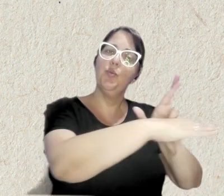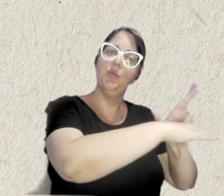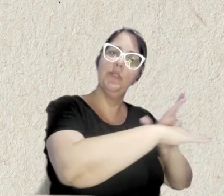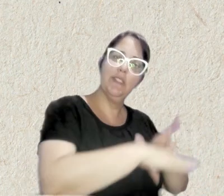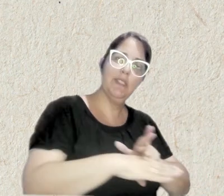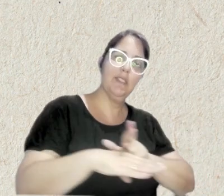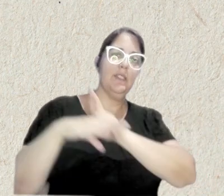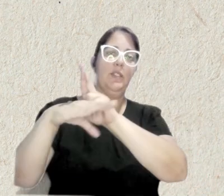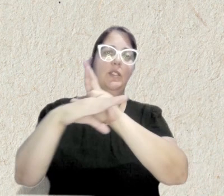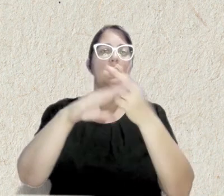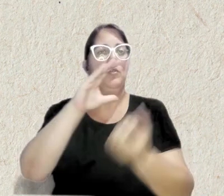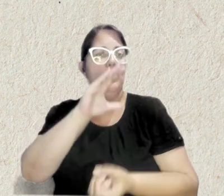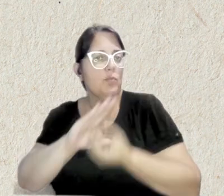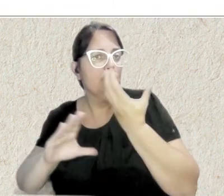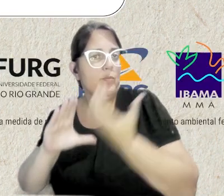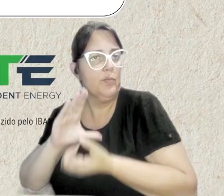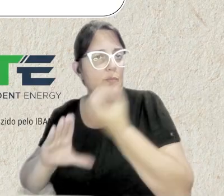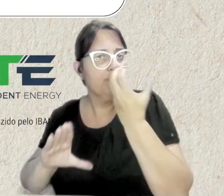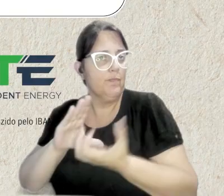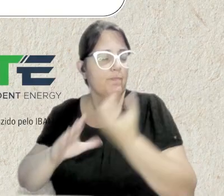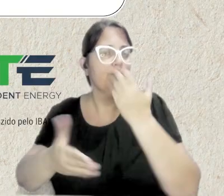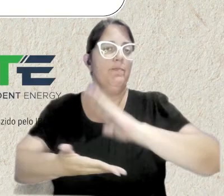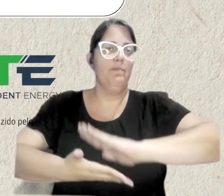envolvidos nessa cadeia produtiva.